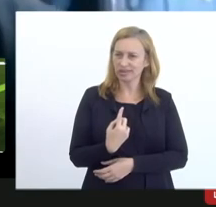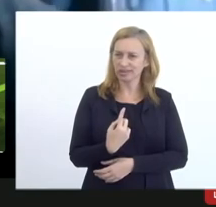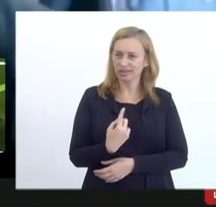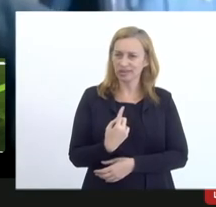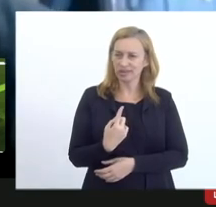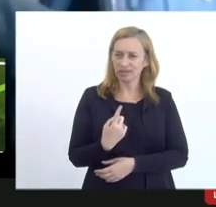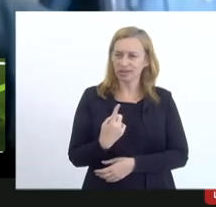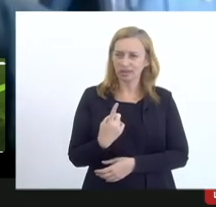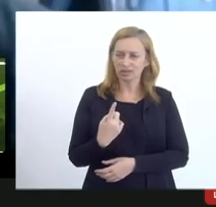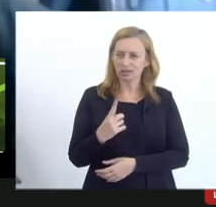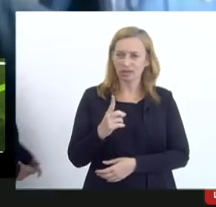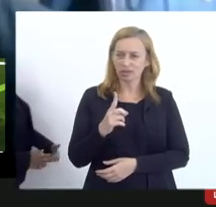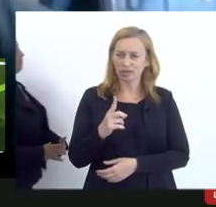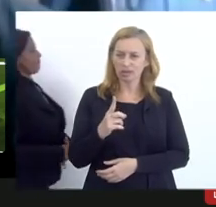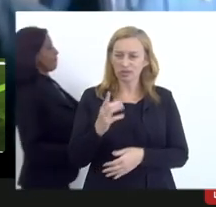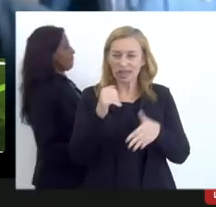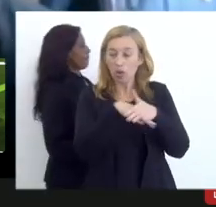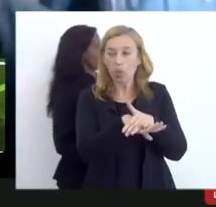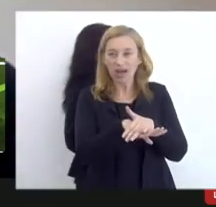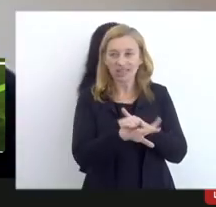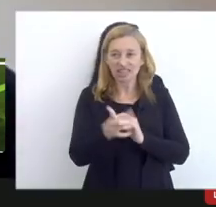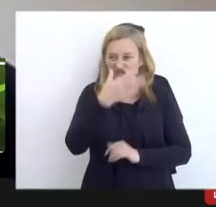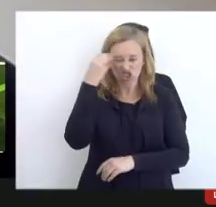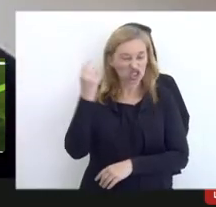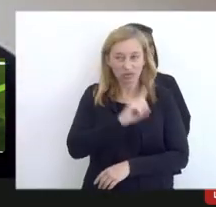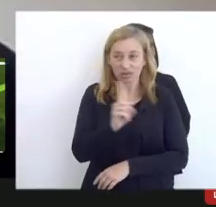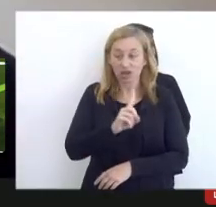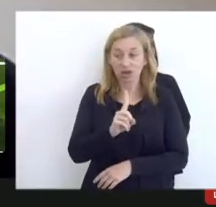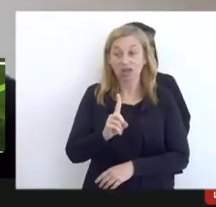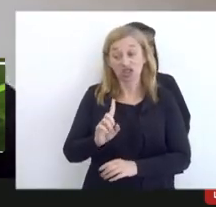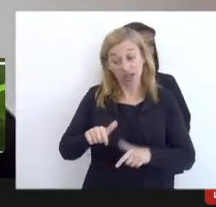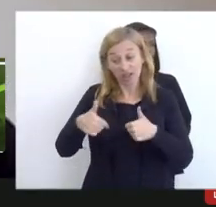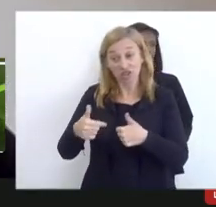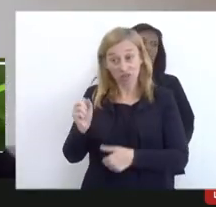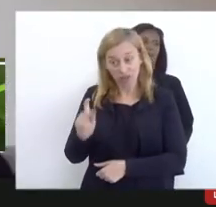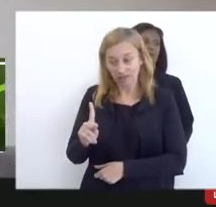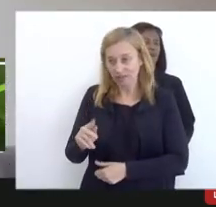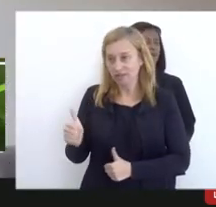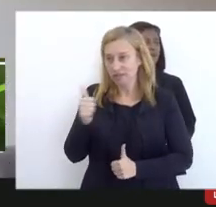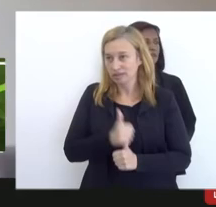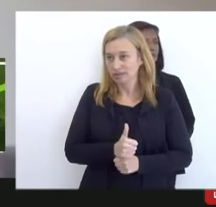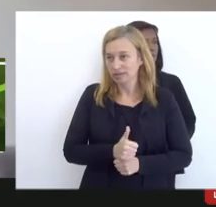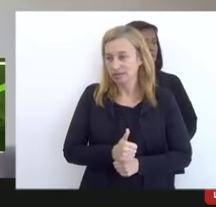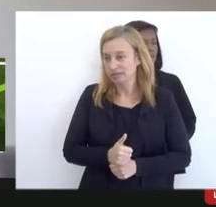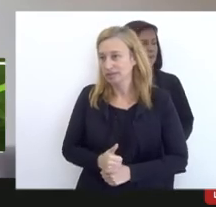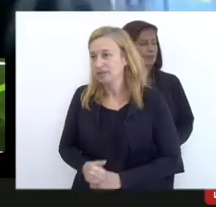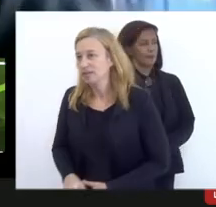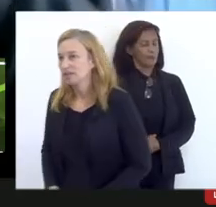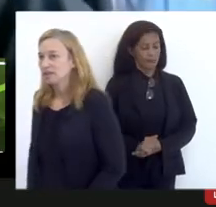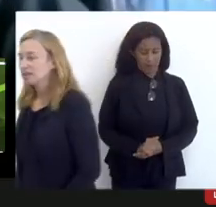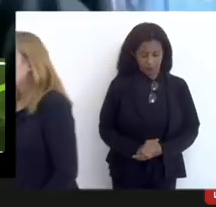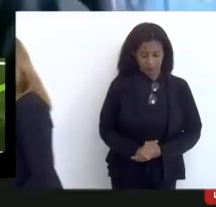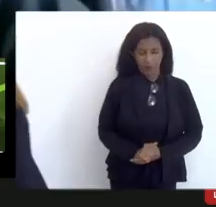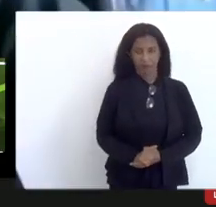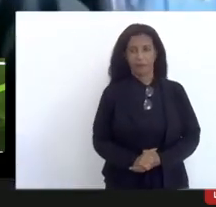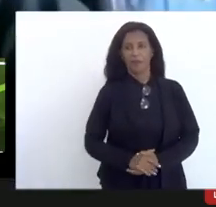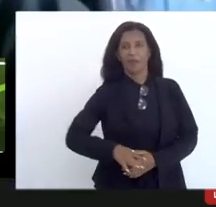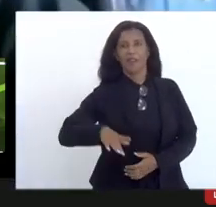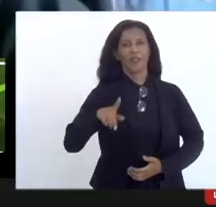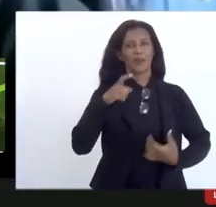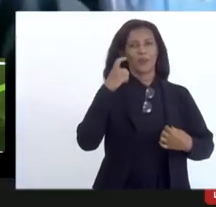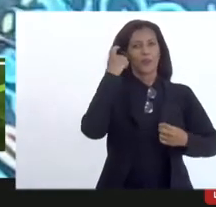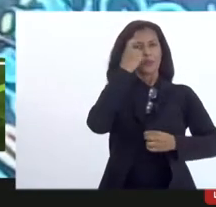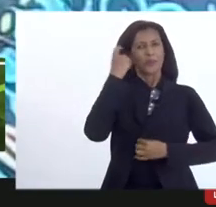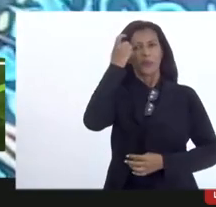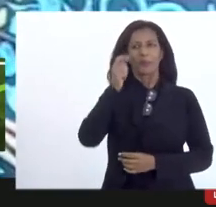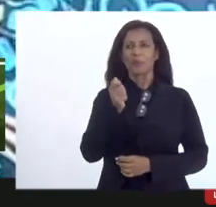não está engavetado nem esquecido não, a gente está agindo, certo? Eu creio que vocês são dois deputados que eu não tenho preocupação,